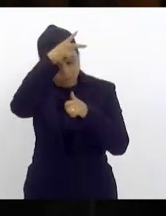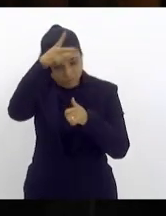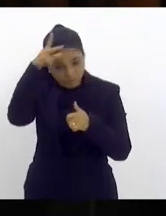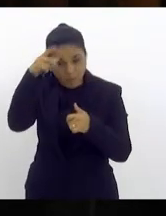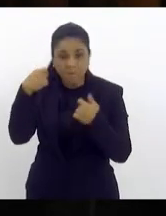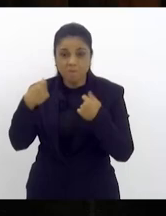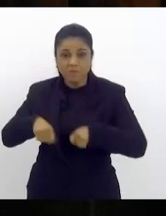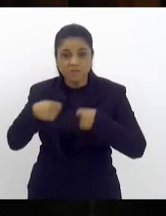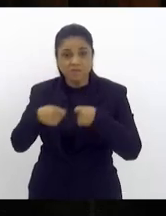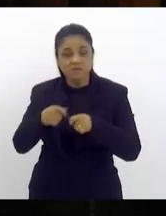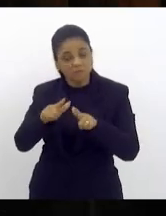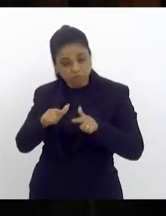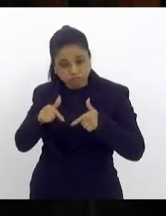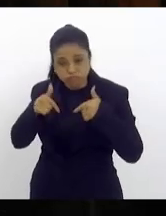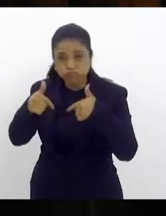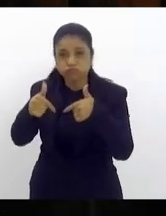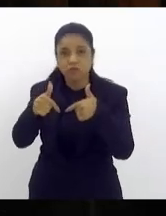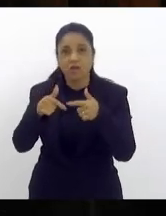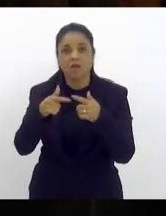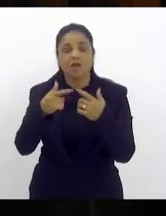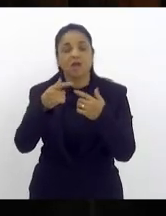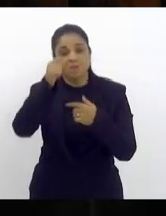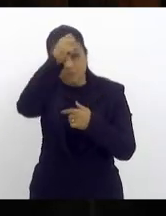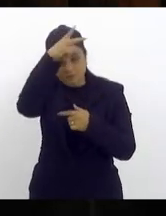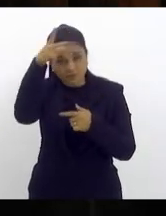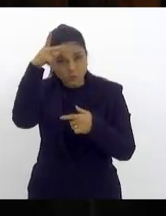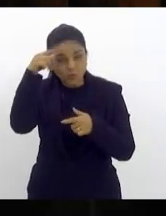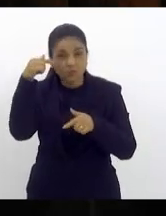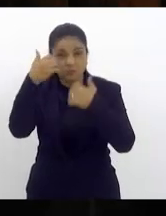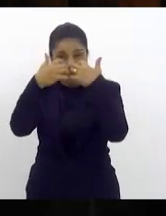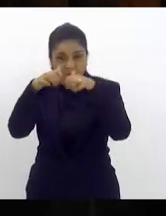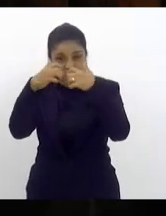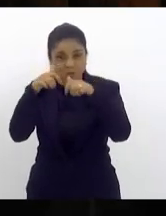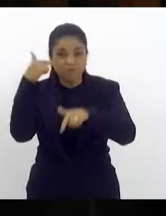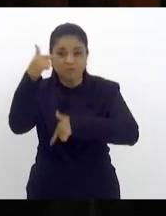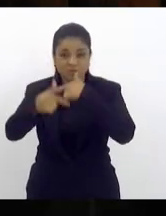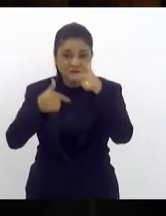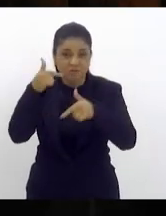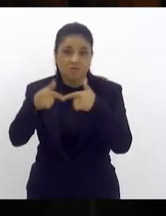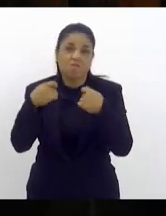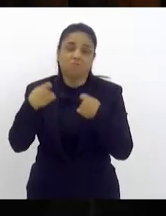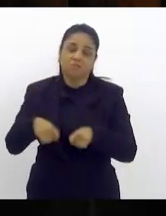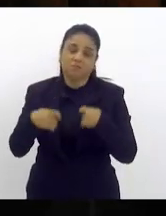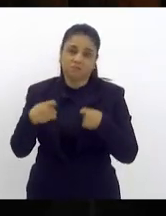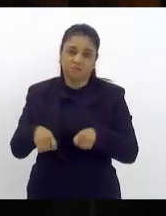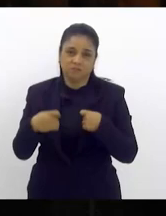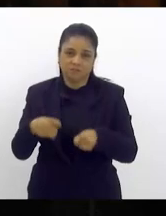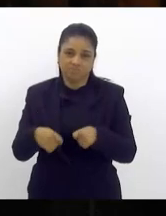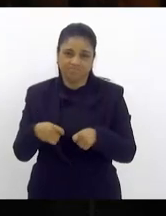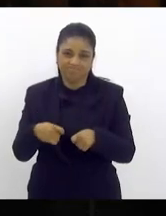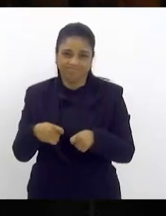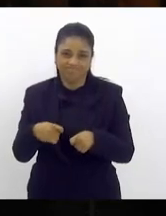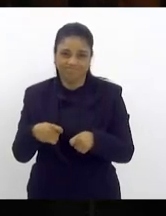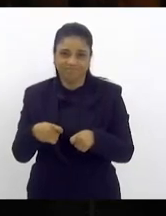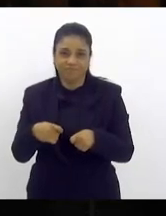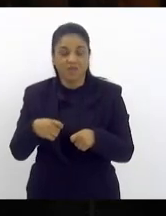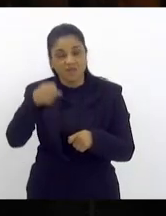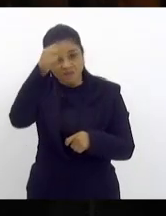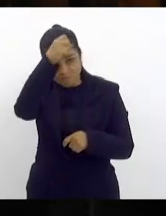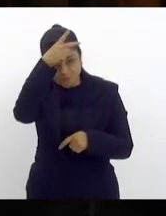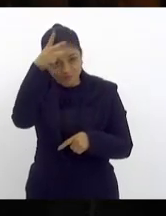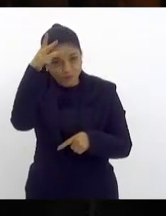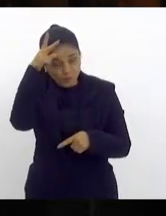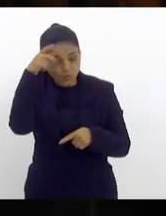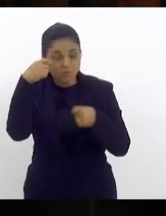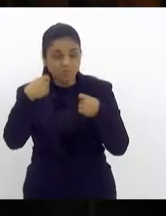a prefeitura de Petrópolis precisa trabalhar a prefeitura de Petrópolis deve respeitar esse